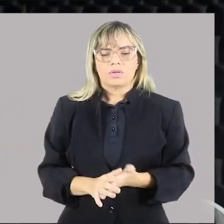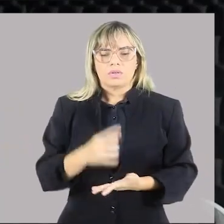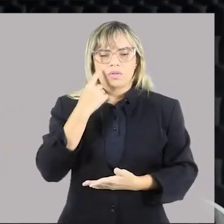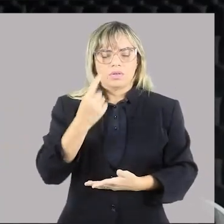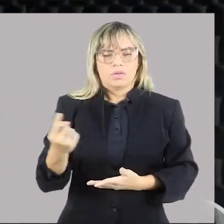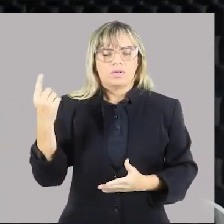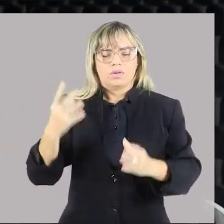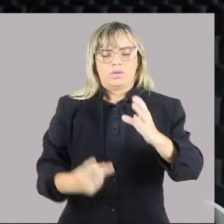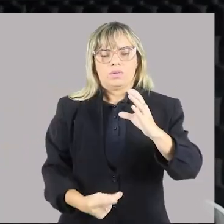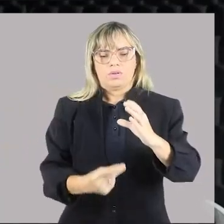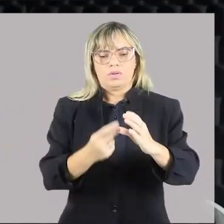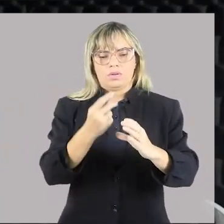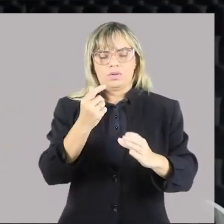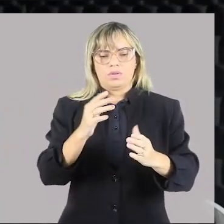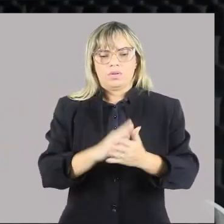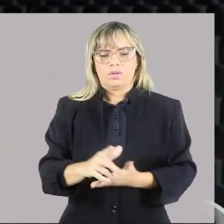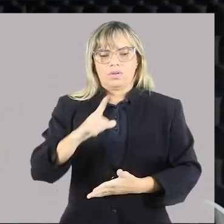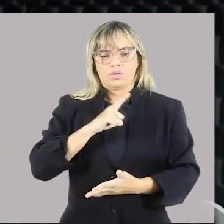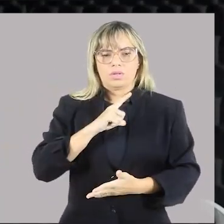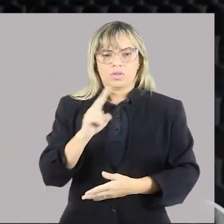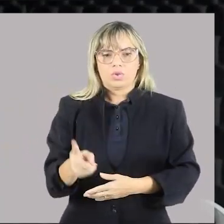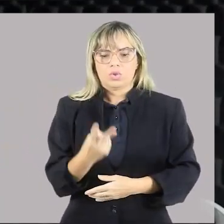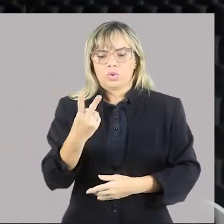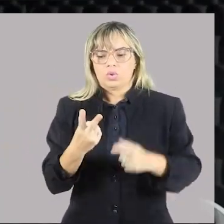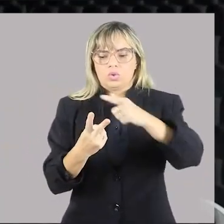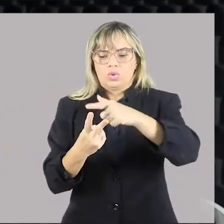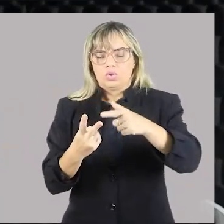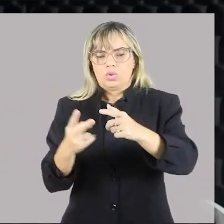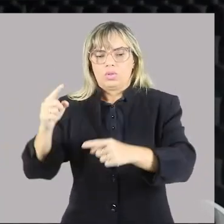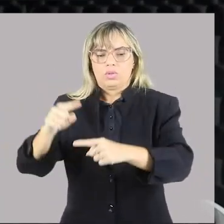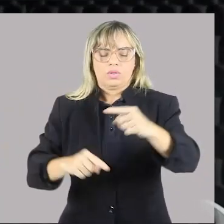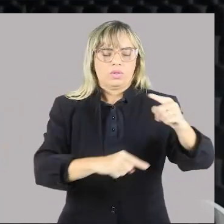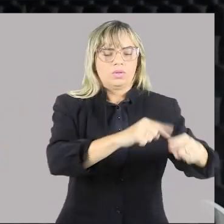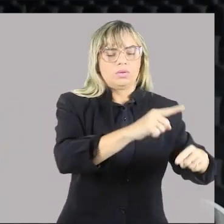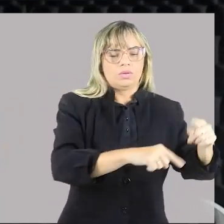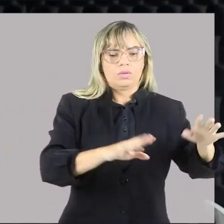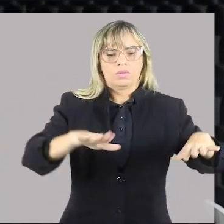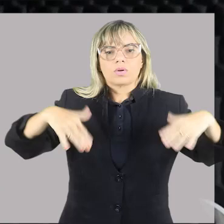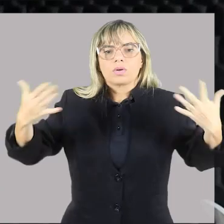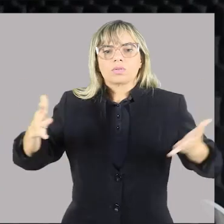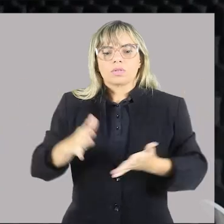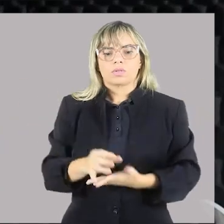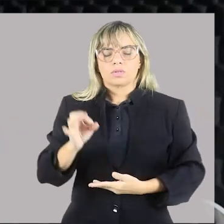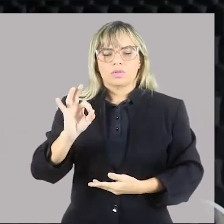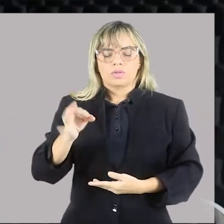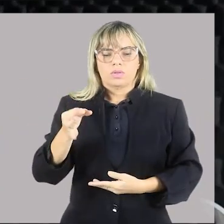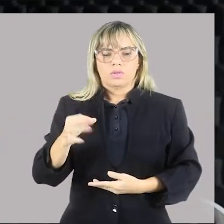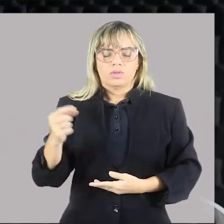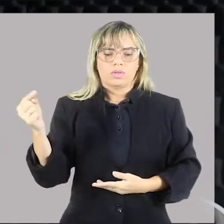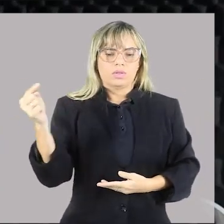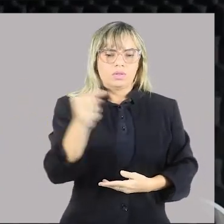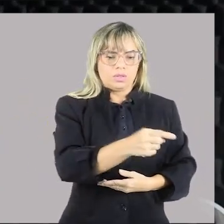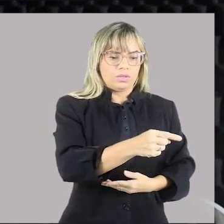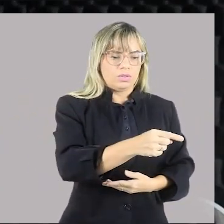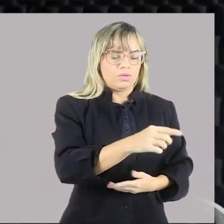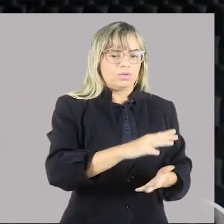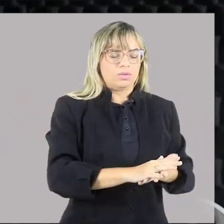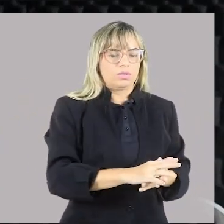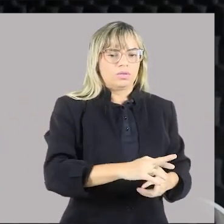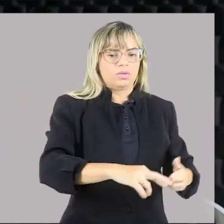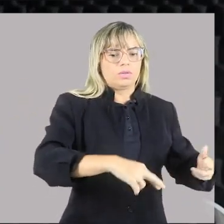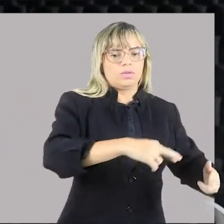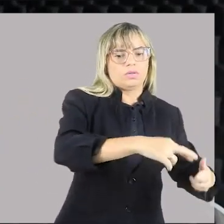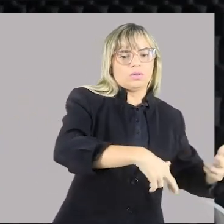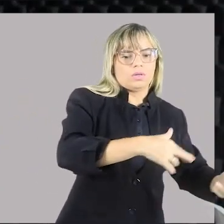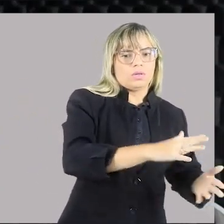capitalista. Tu tem dois produtos. Aí, qual seria o correto? Que o produto reciclado, ele